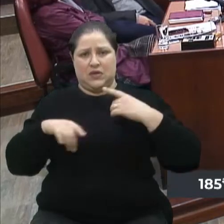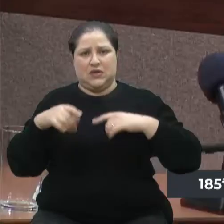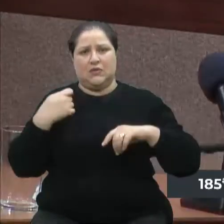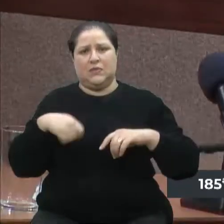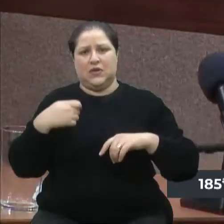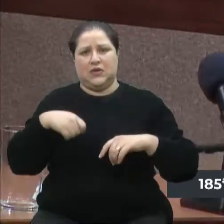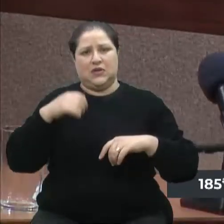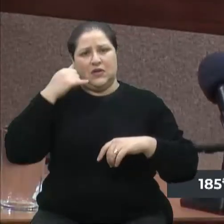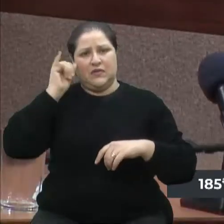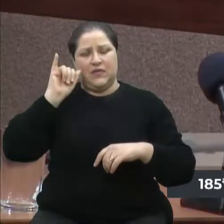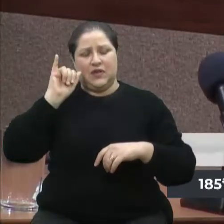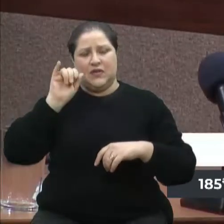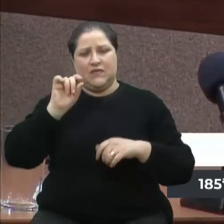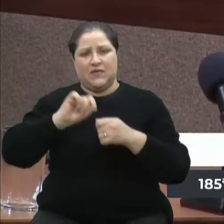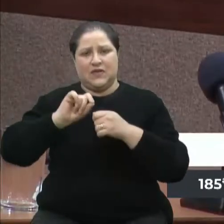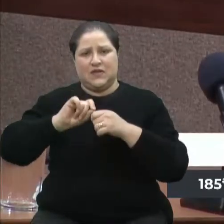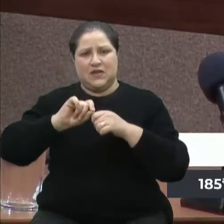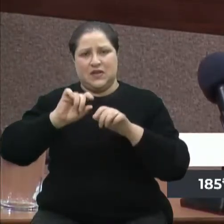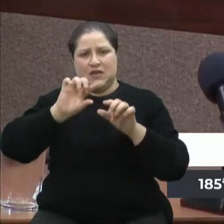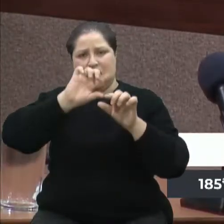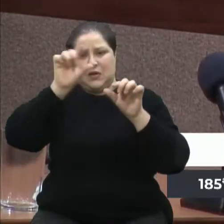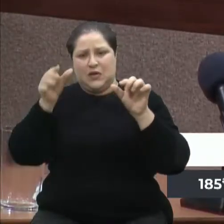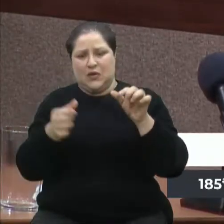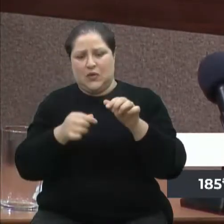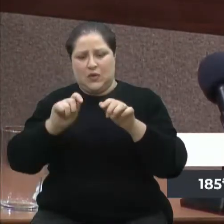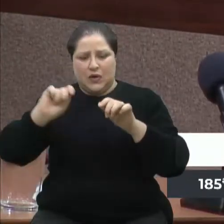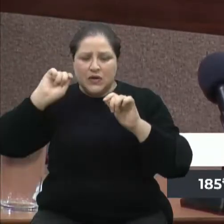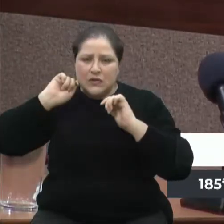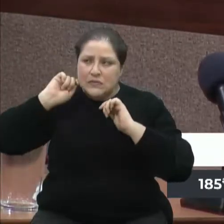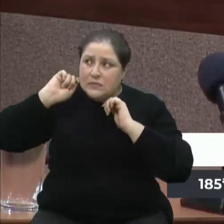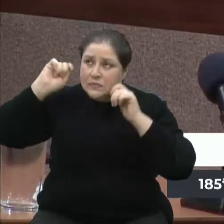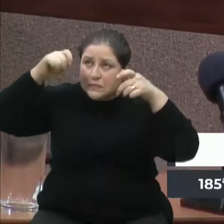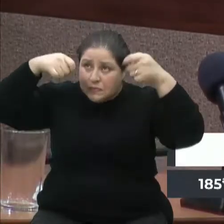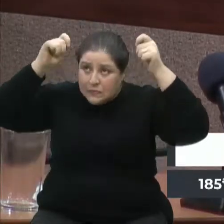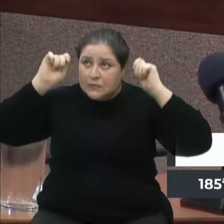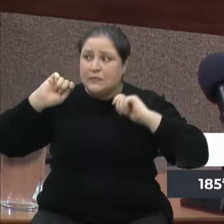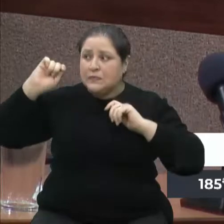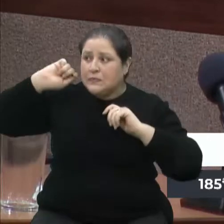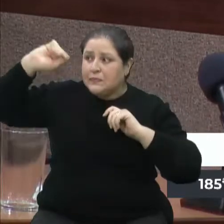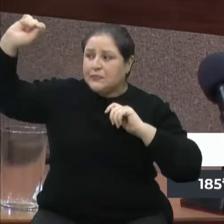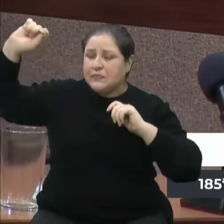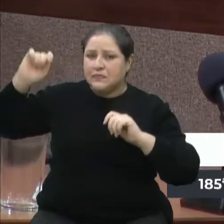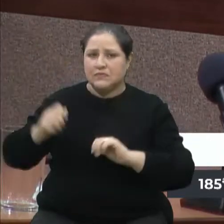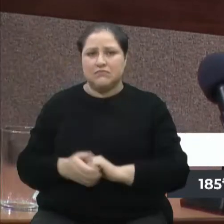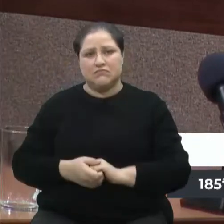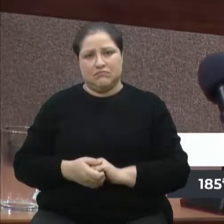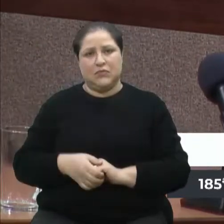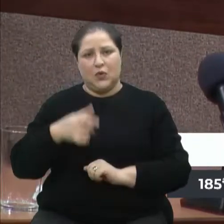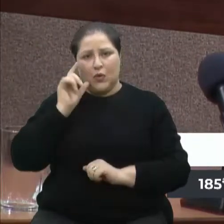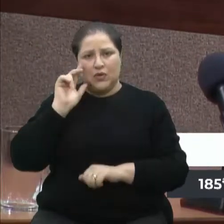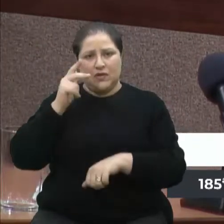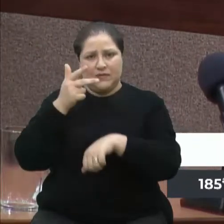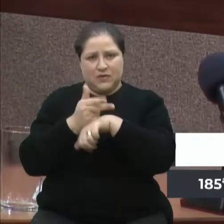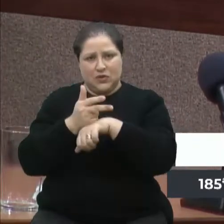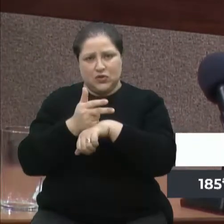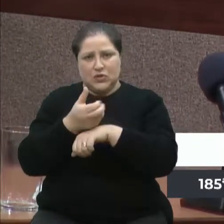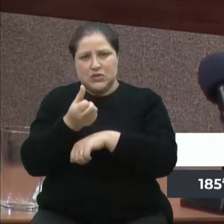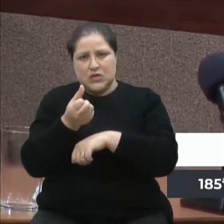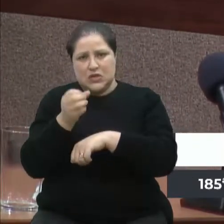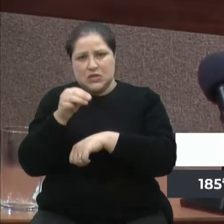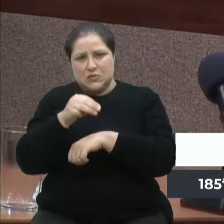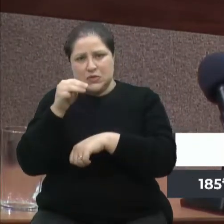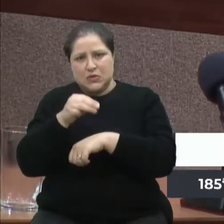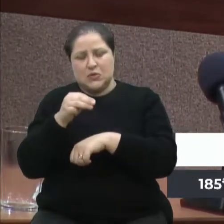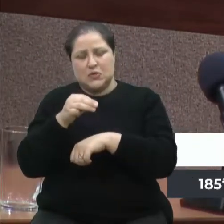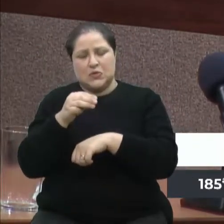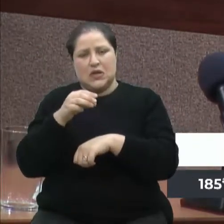colocar uma corda no pescoço, porque escutar o Eduardo Leite ontem, eu digo para vocês, seis minutos de uma depressão profunda. Engana alguns,